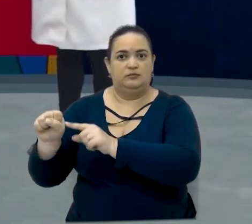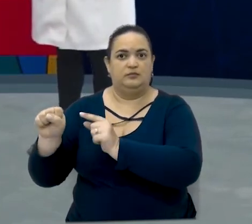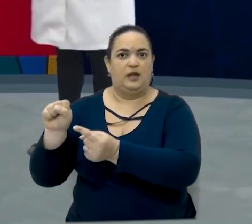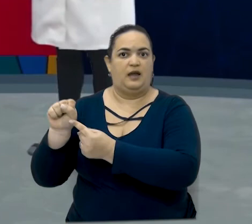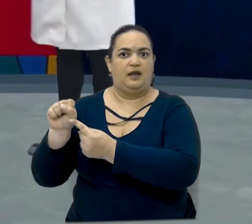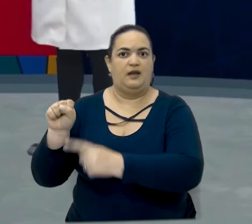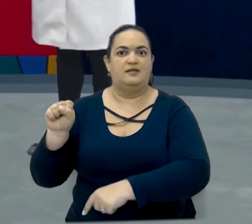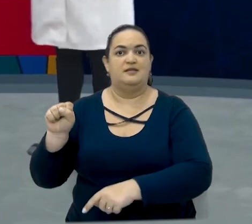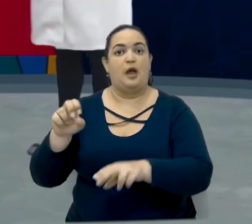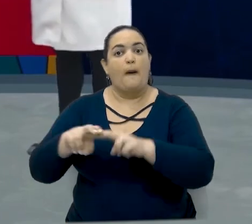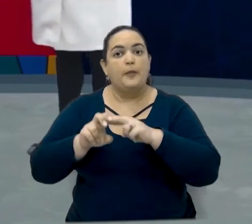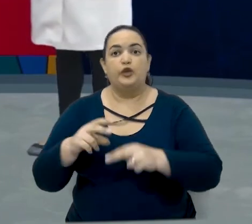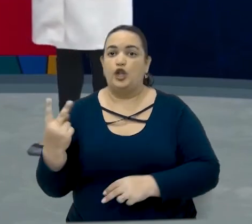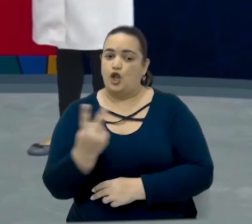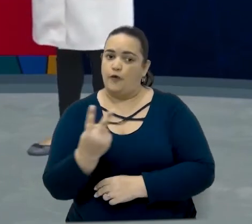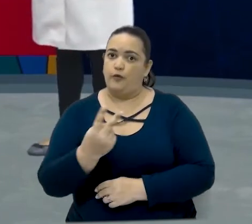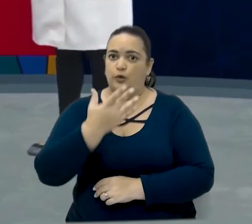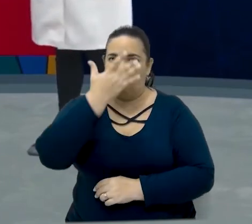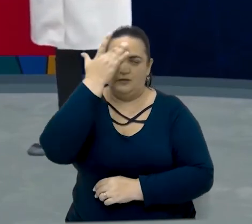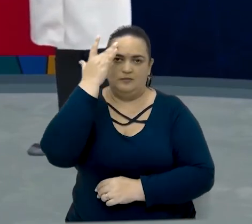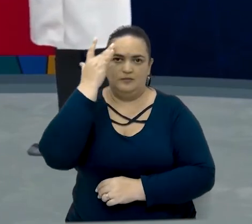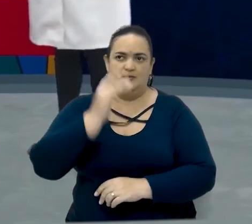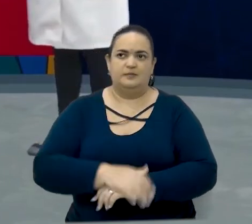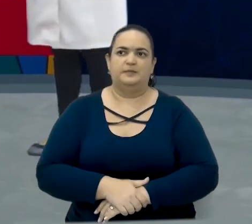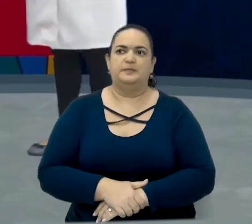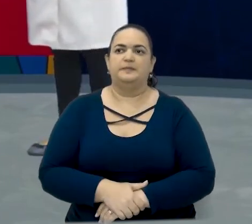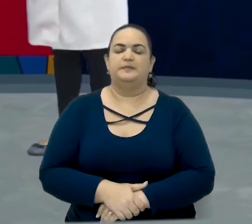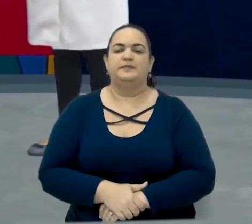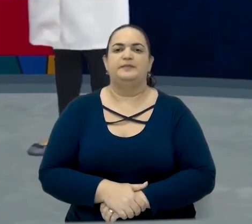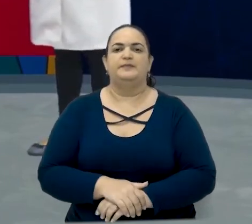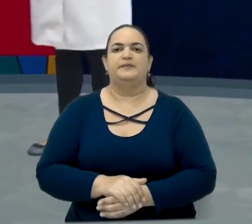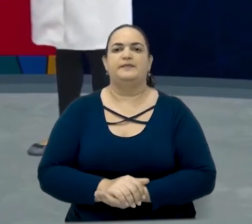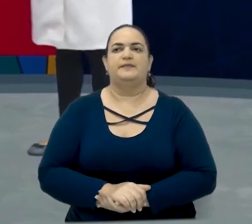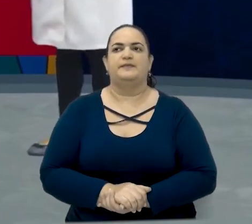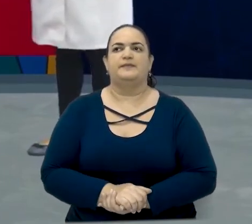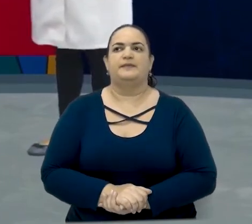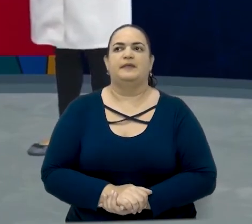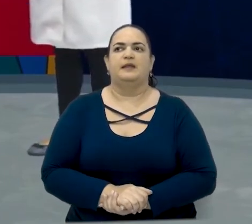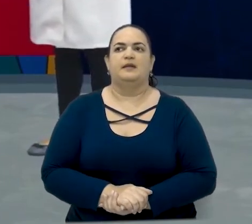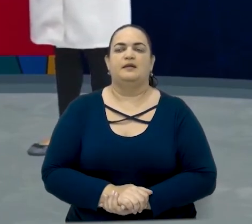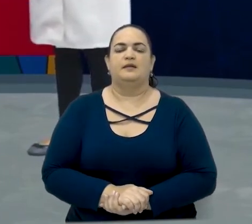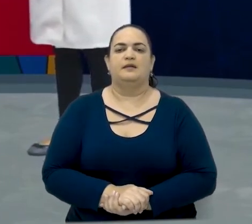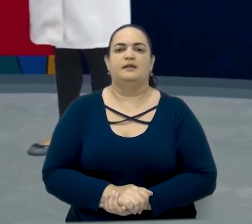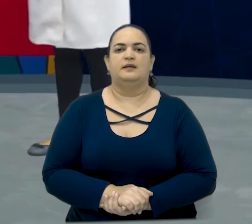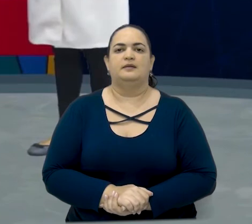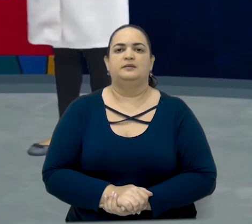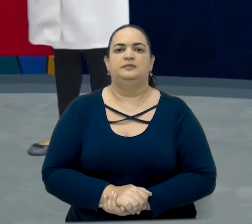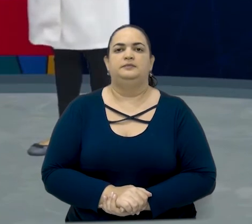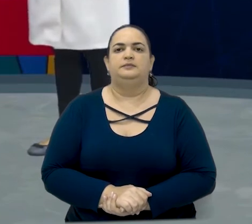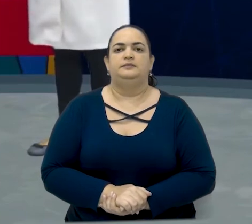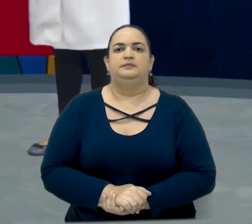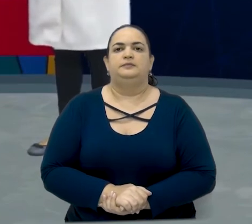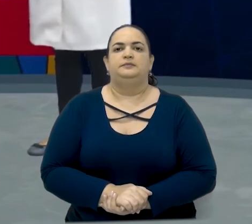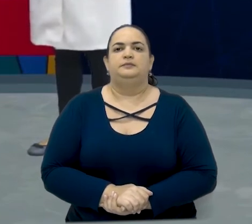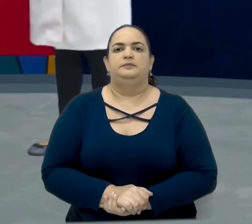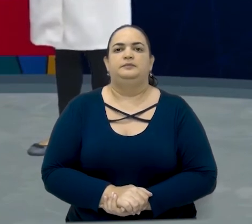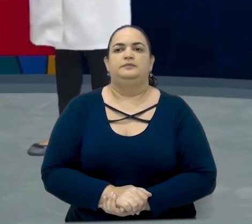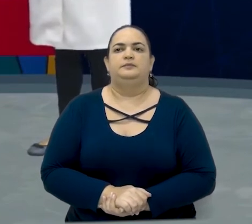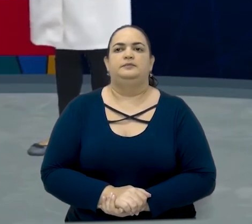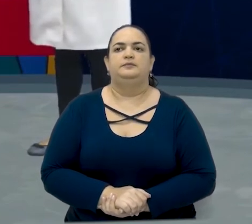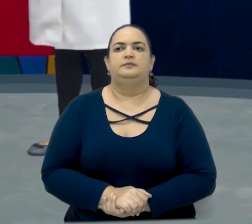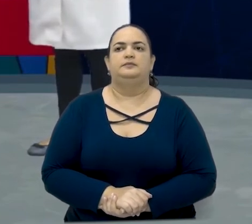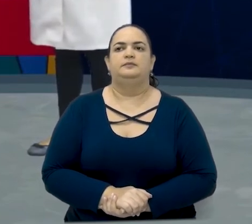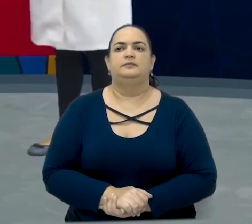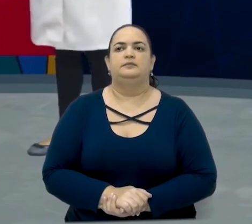Termina na letra N, tudo bem? O S é porque indica o plural, que eles são brasileiros, certo? We